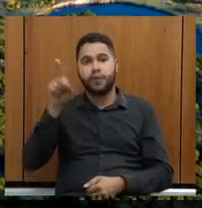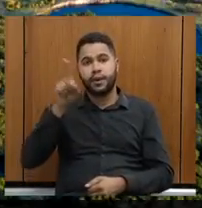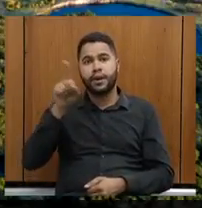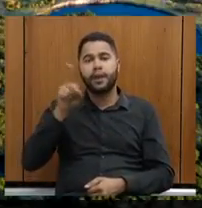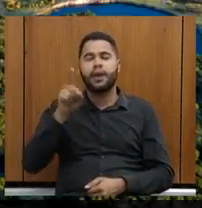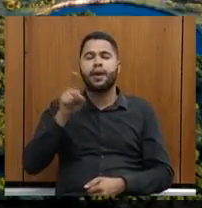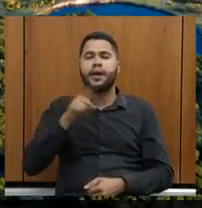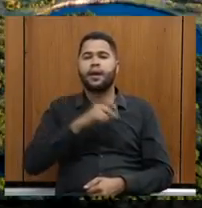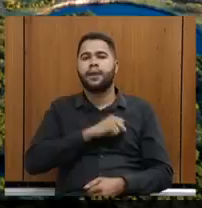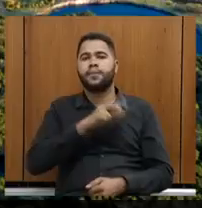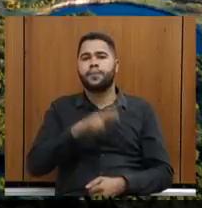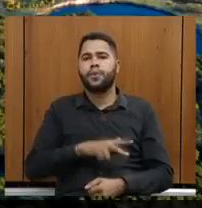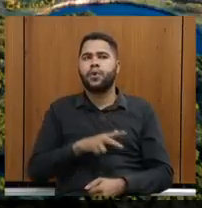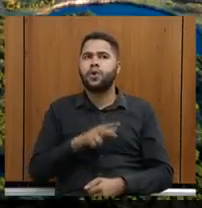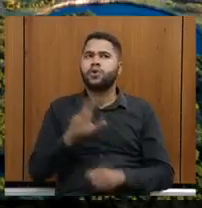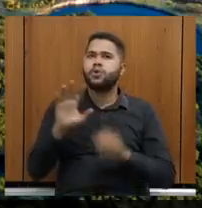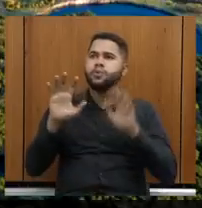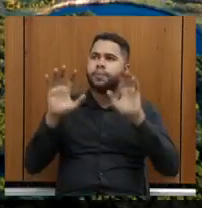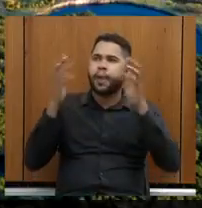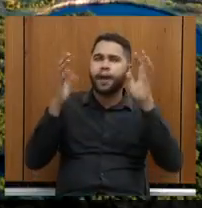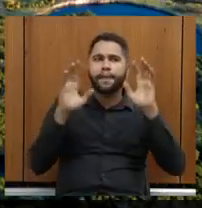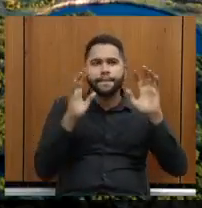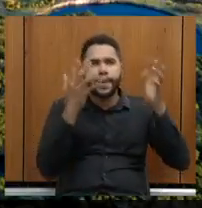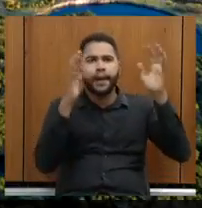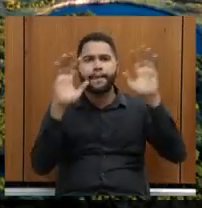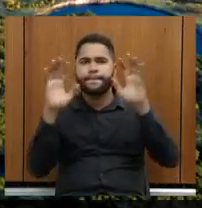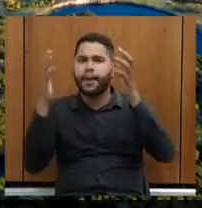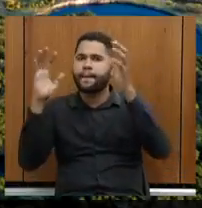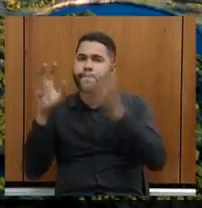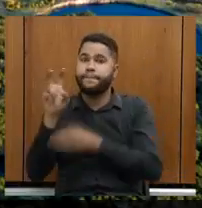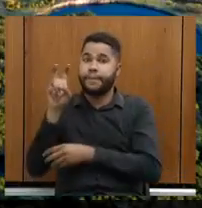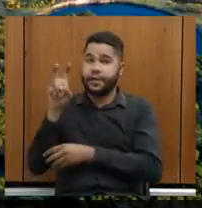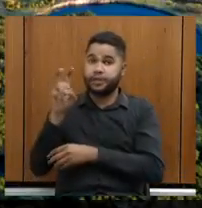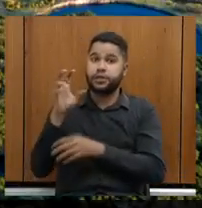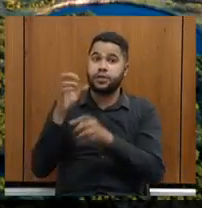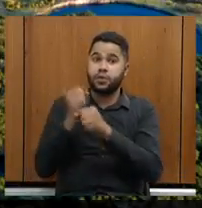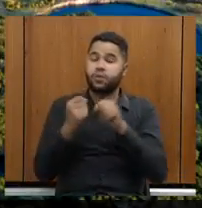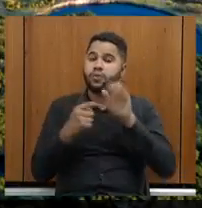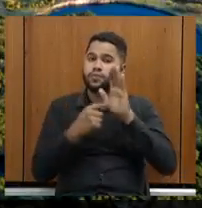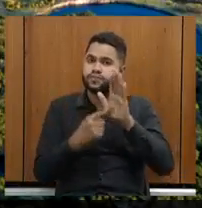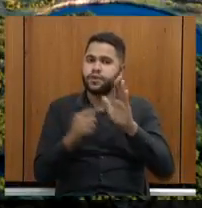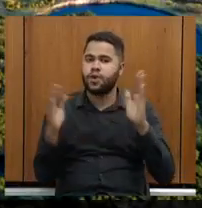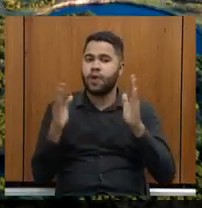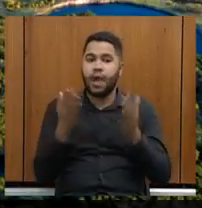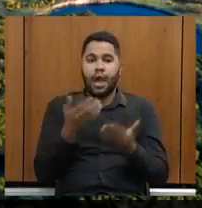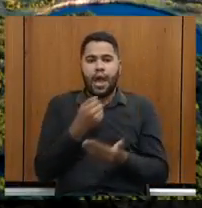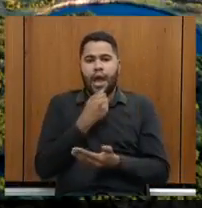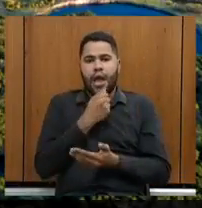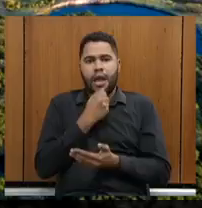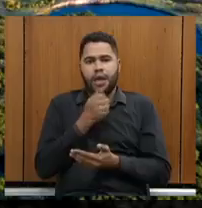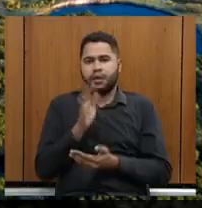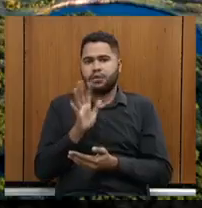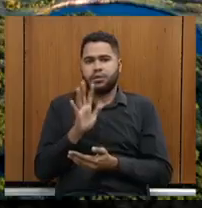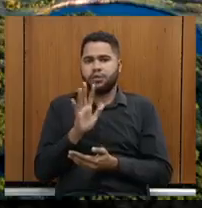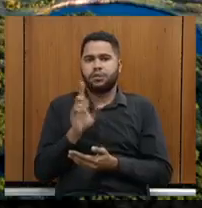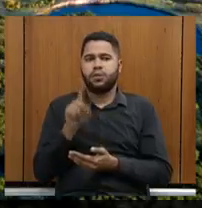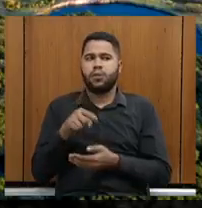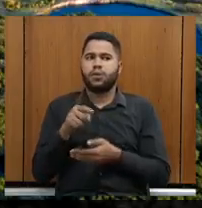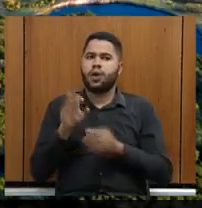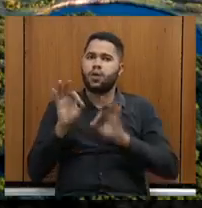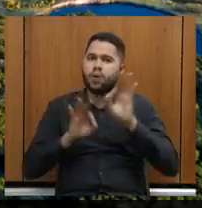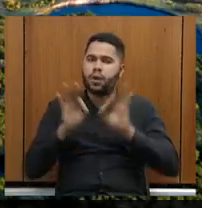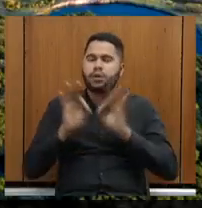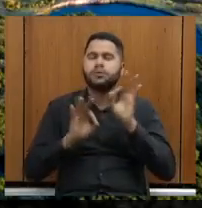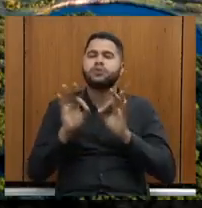Captamos cinco eventos que nós vamos anunciar no seu momento, porque ainda está em articulação. Fizemos um